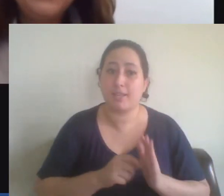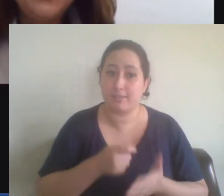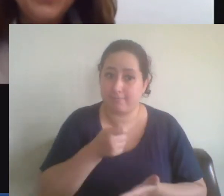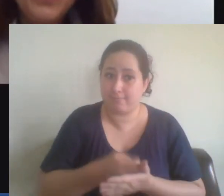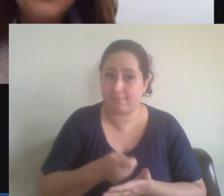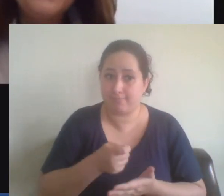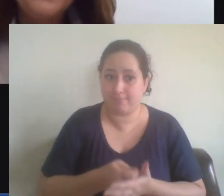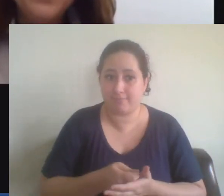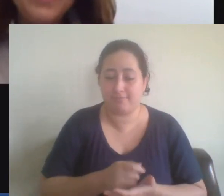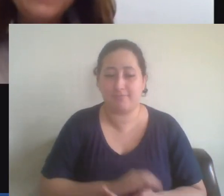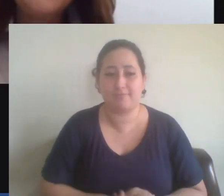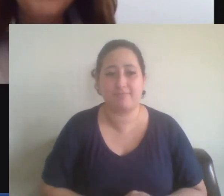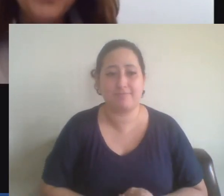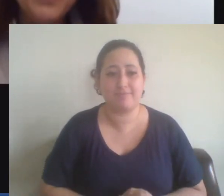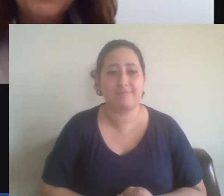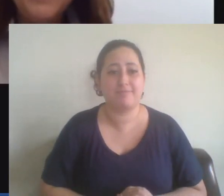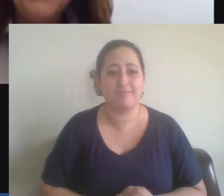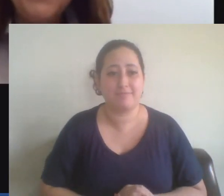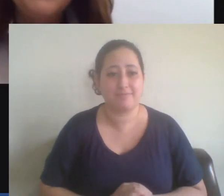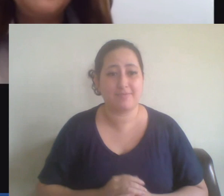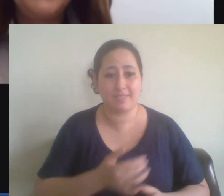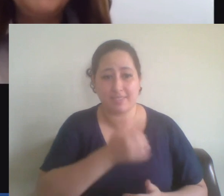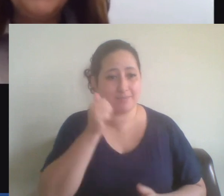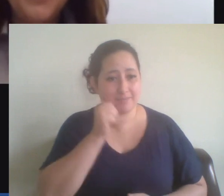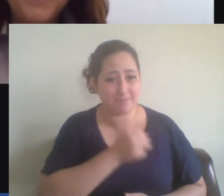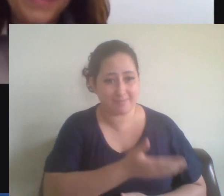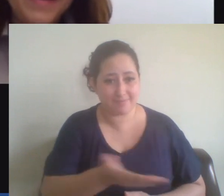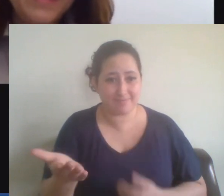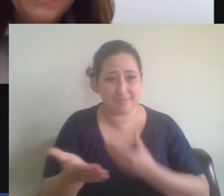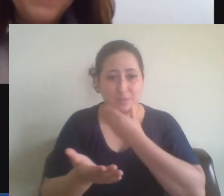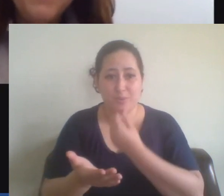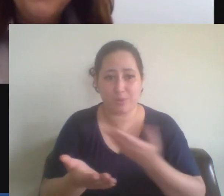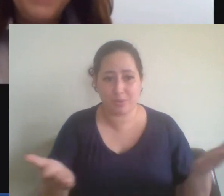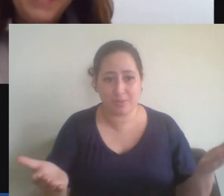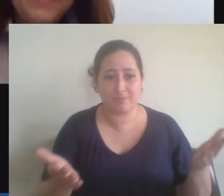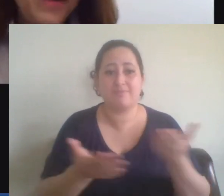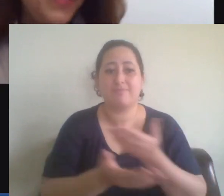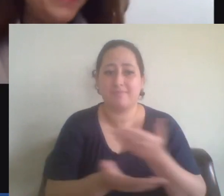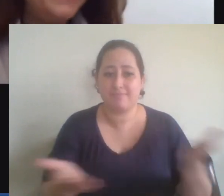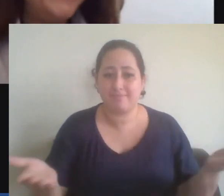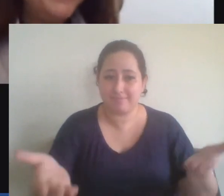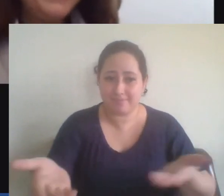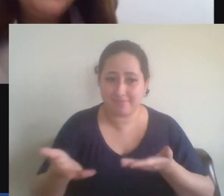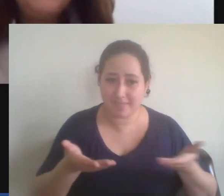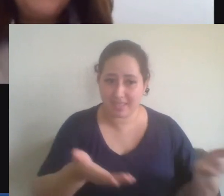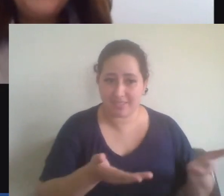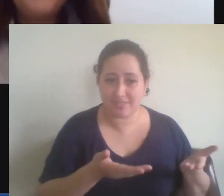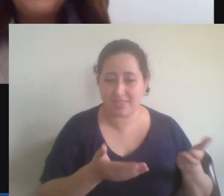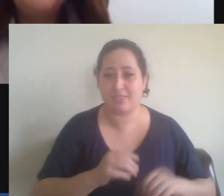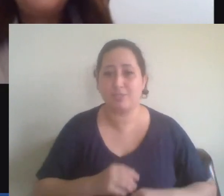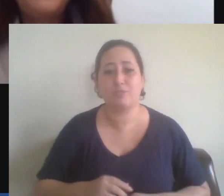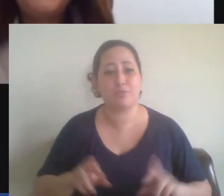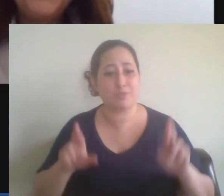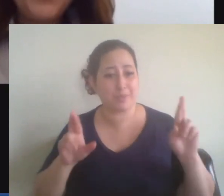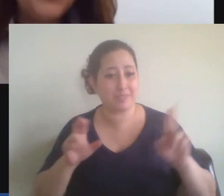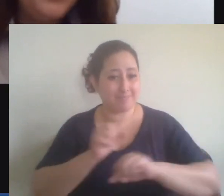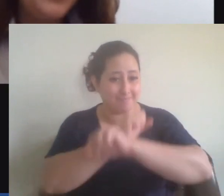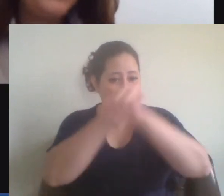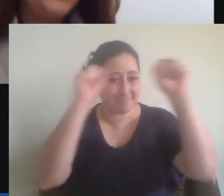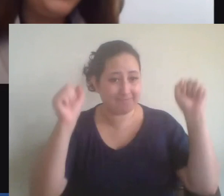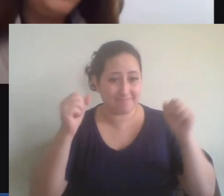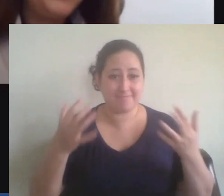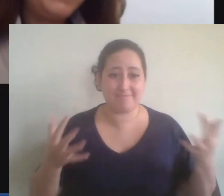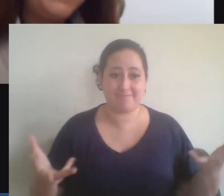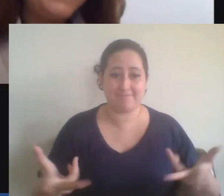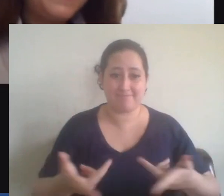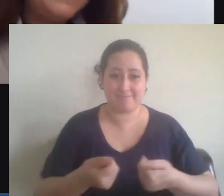Então, sejam todos e todas muito bem-vindos, que tenhamos uma manhã maravilhosa. Então, eu vou falar um pouco